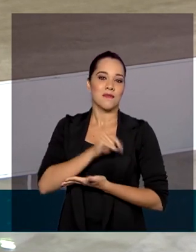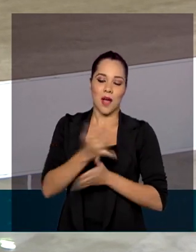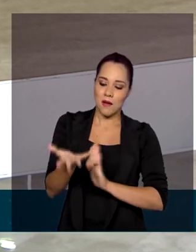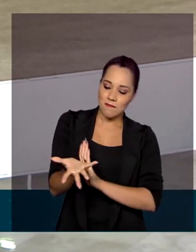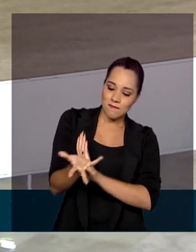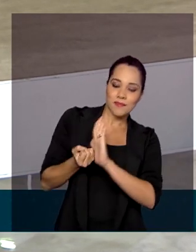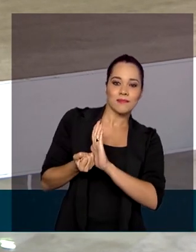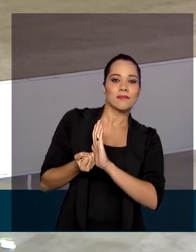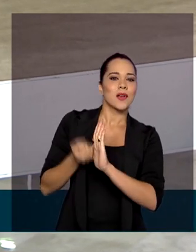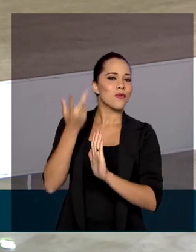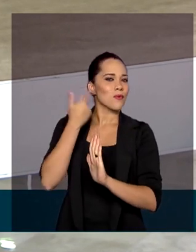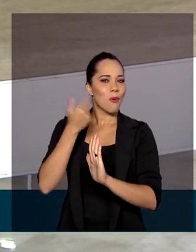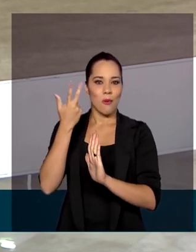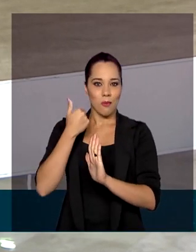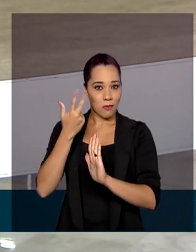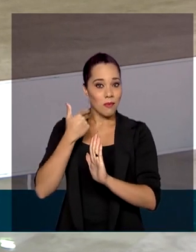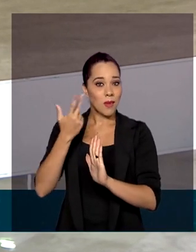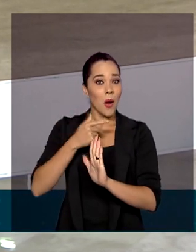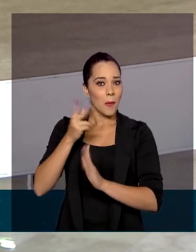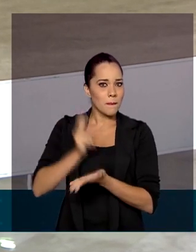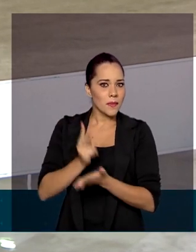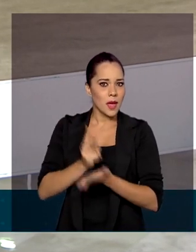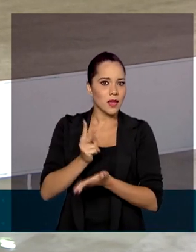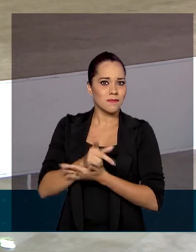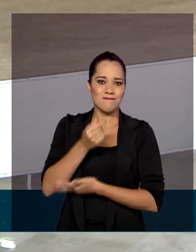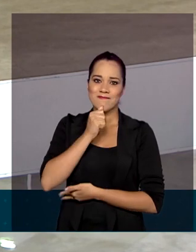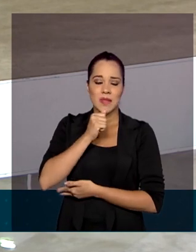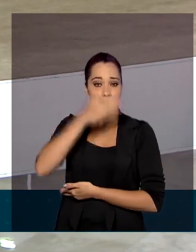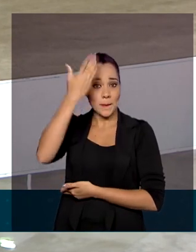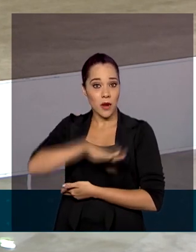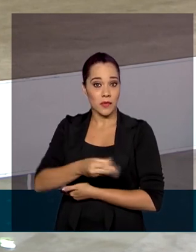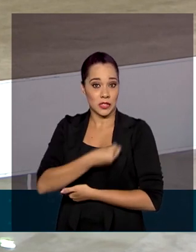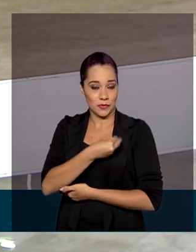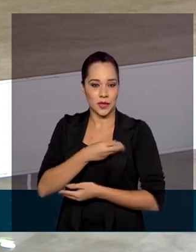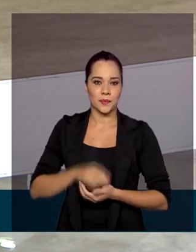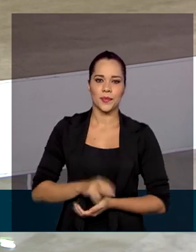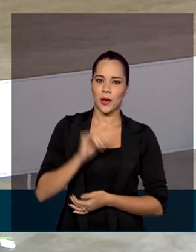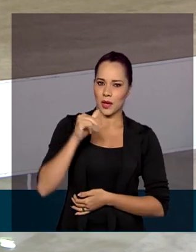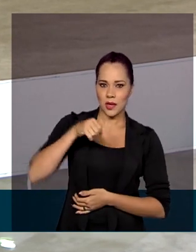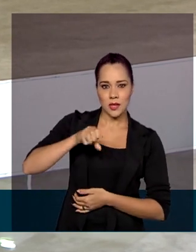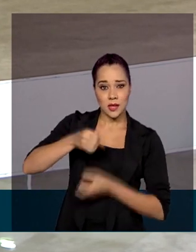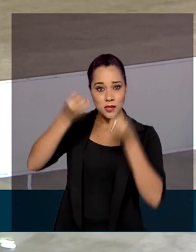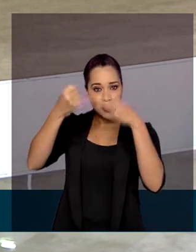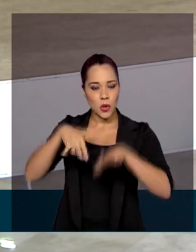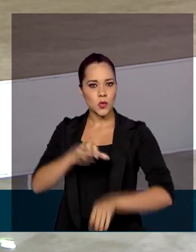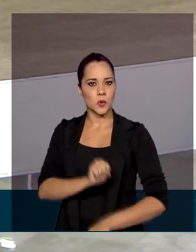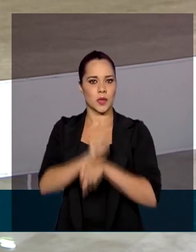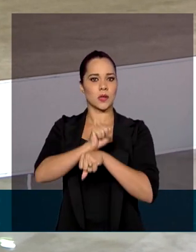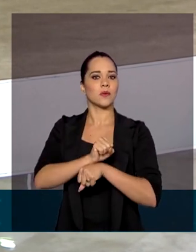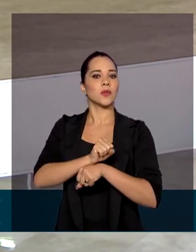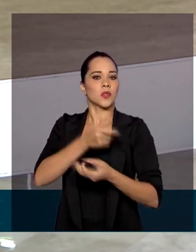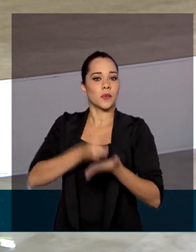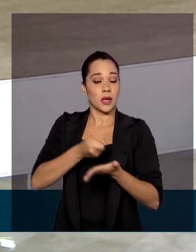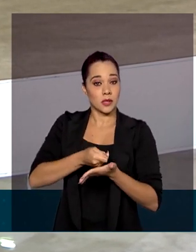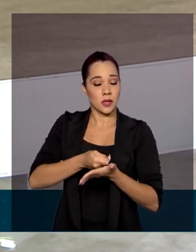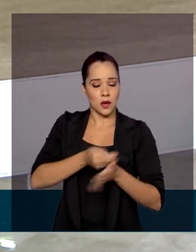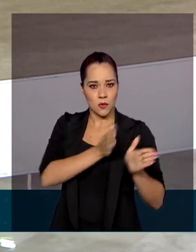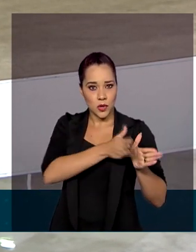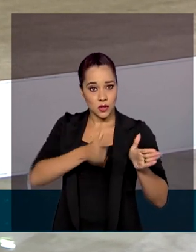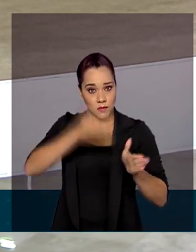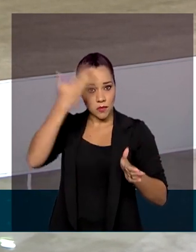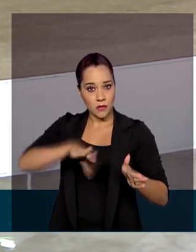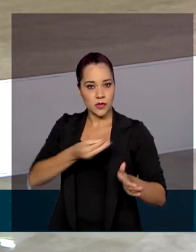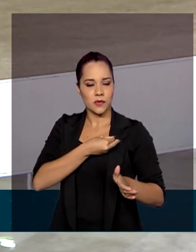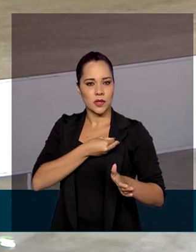proventos e pensões normalmente, mesmo sem a prova de vida. Segundo o INSS, a suspensão da obrigatoriedade do procedimento